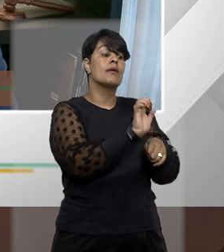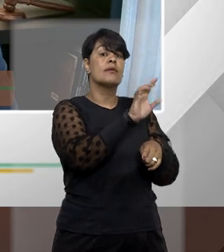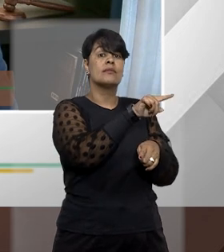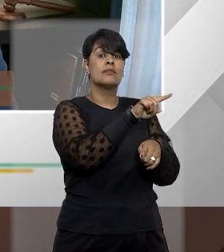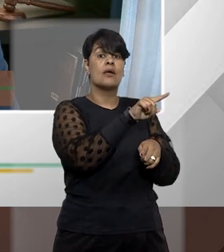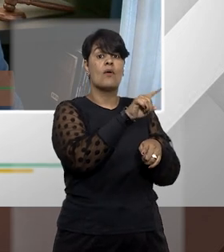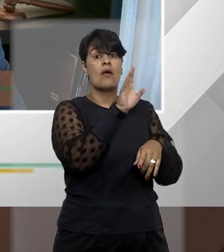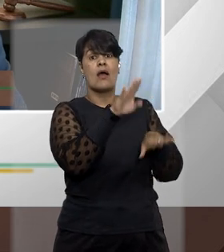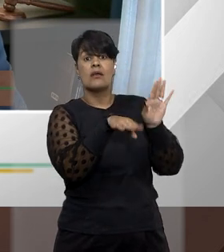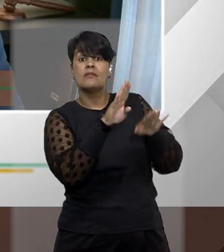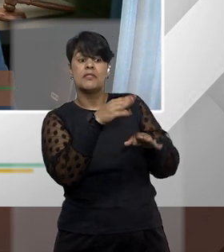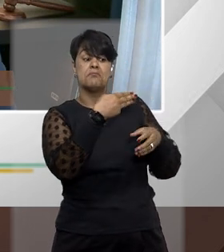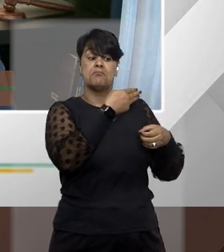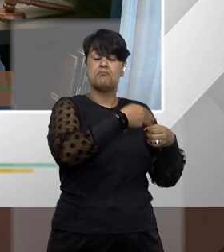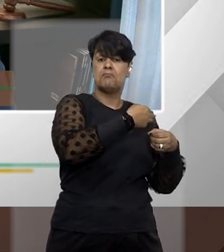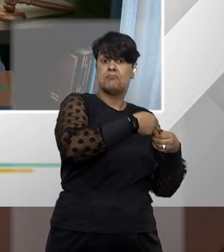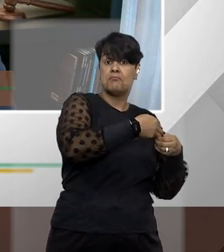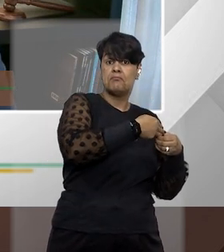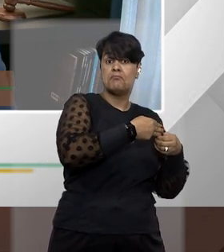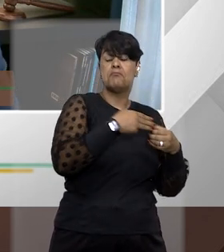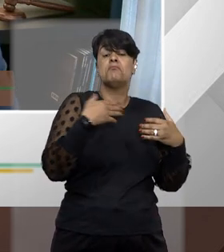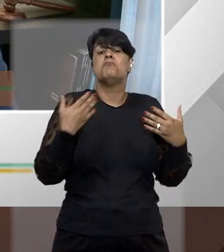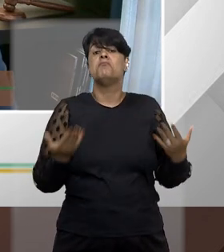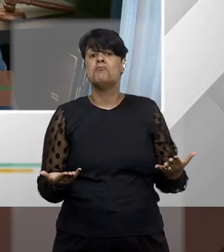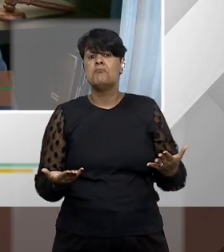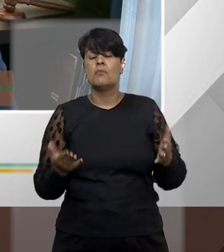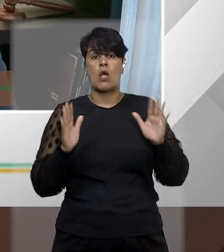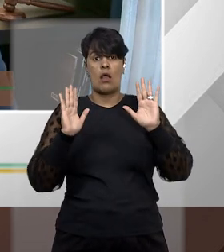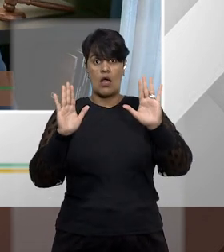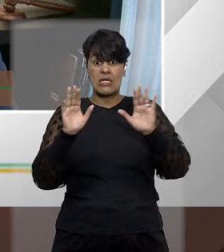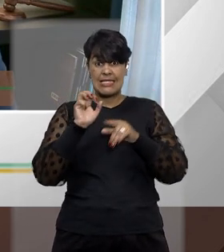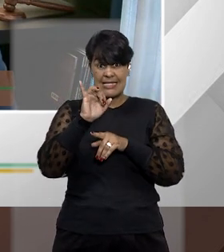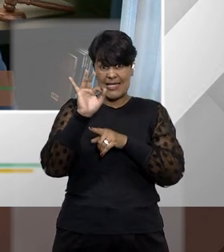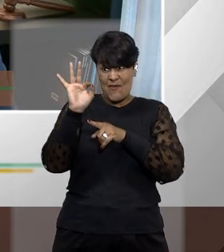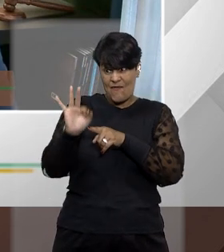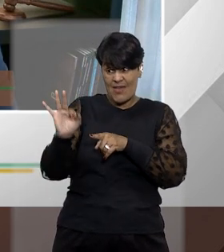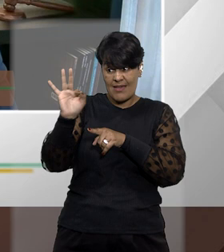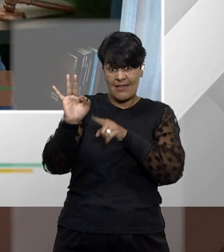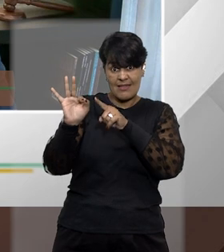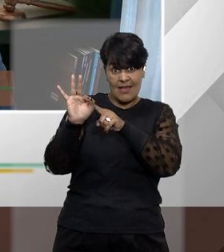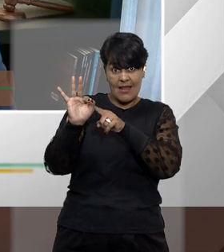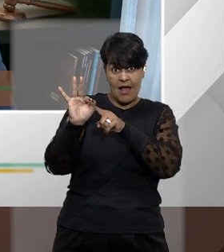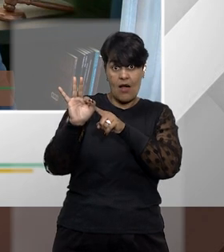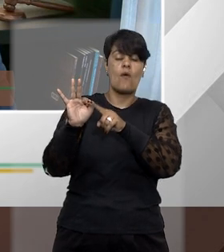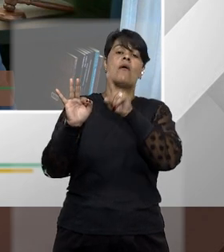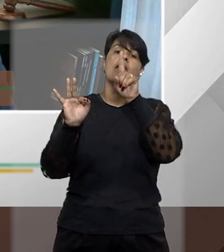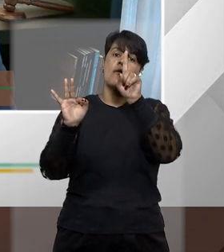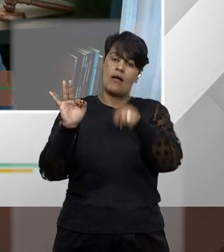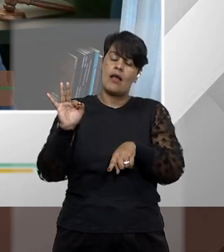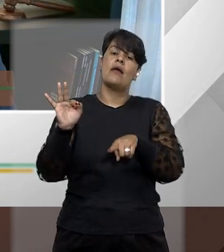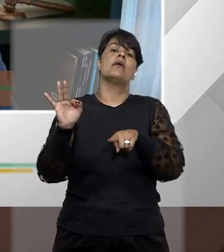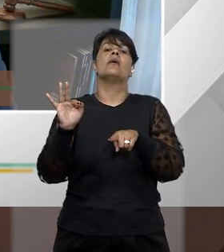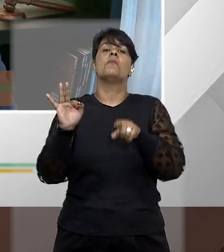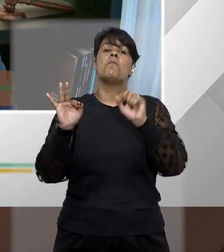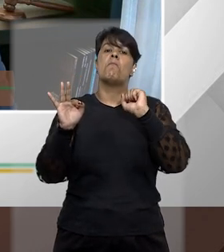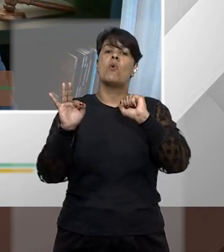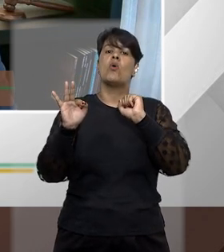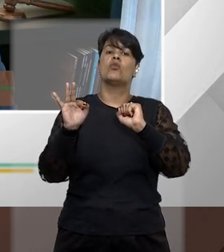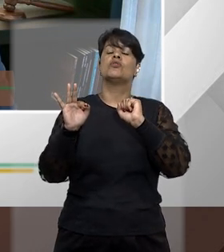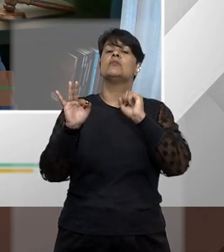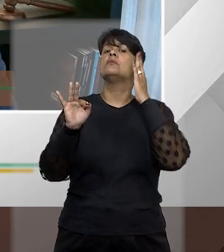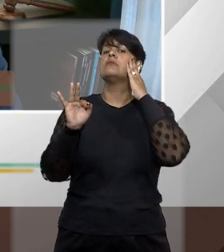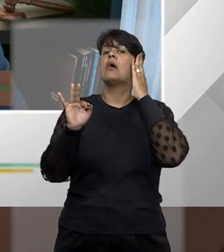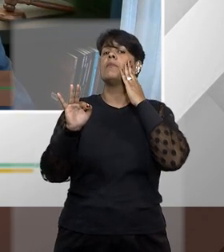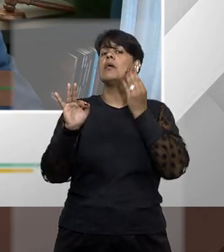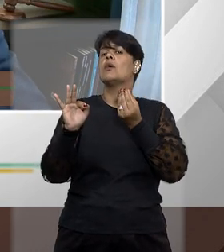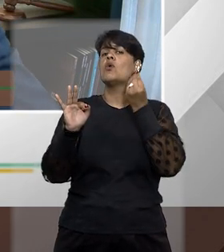ser ou municipal ou estadual se for uma autoridade federal que a competência é da Justiça Federal agora a gente